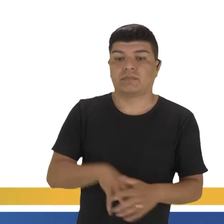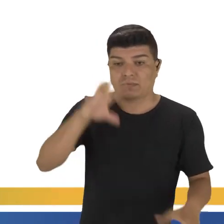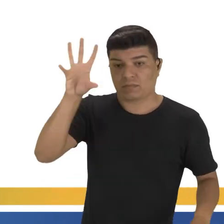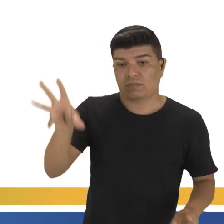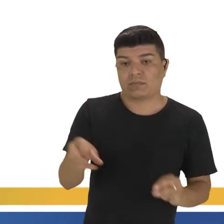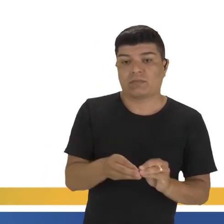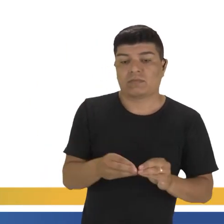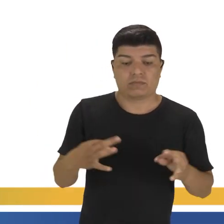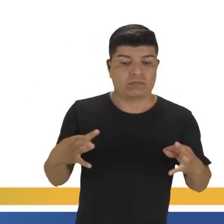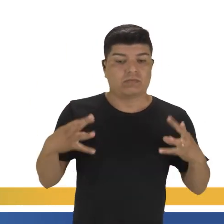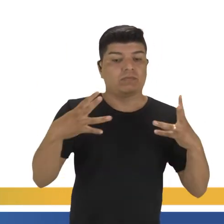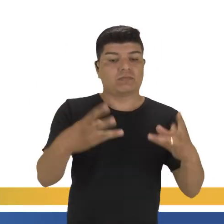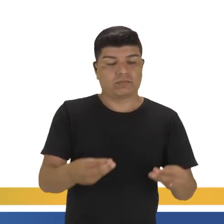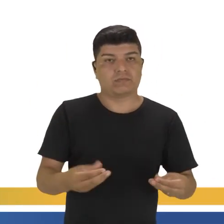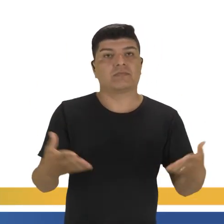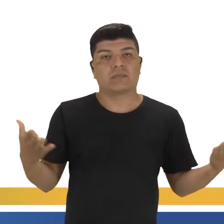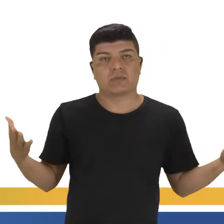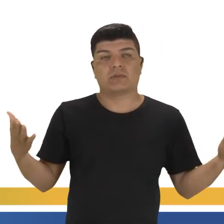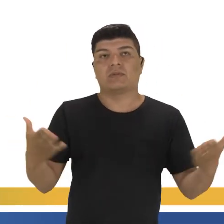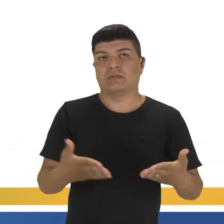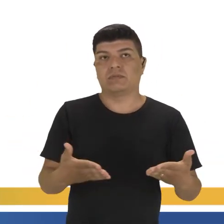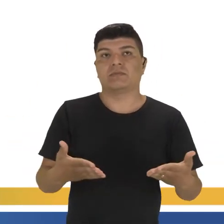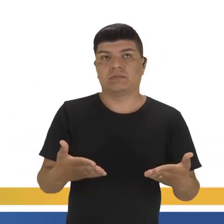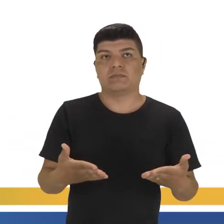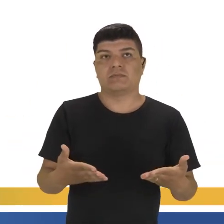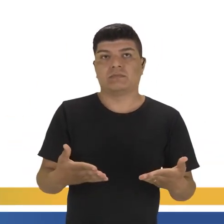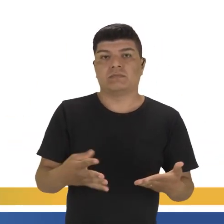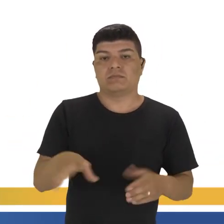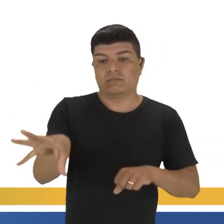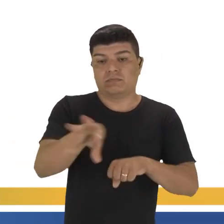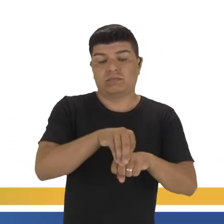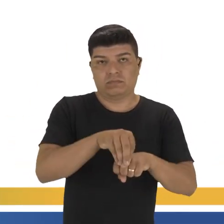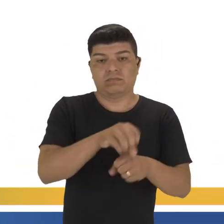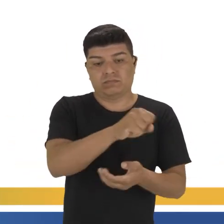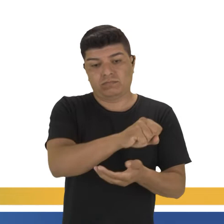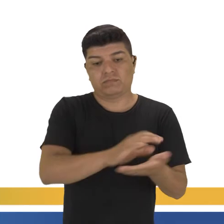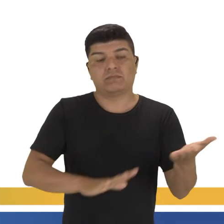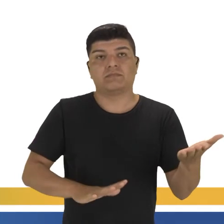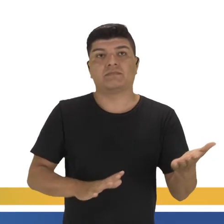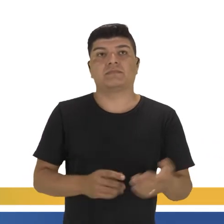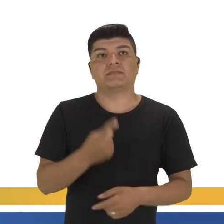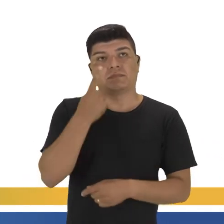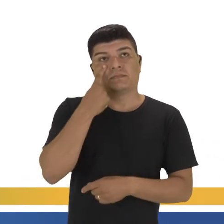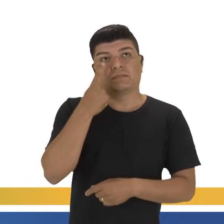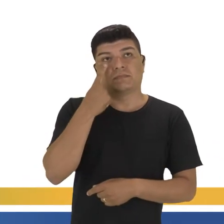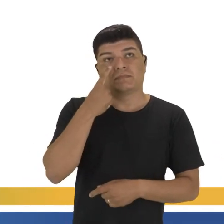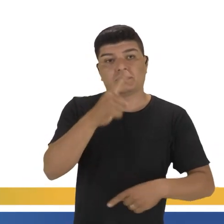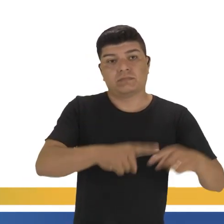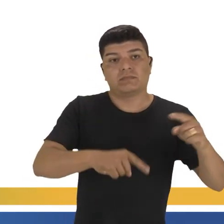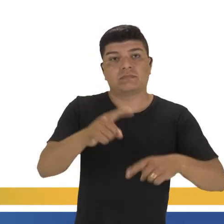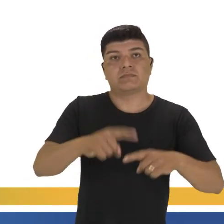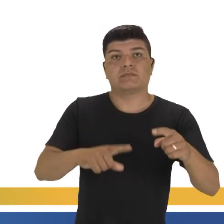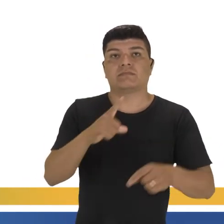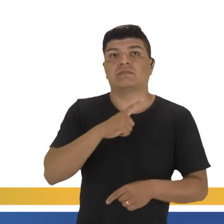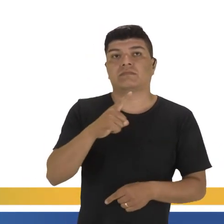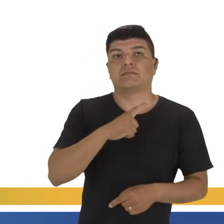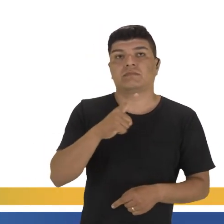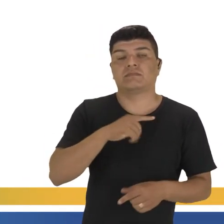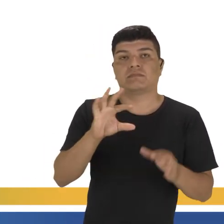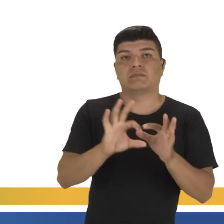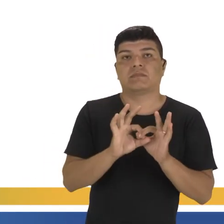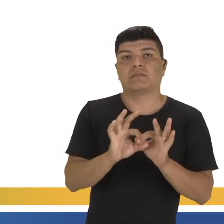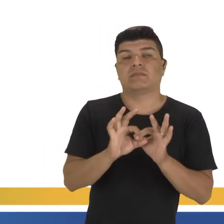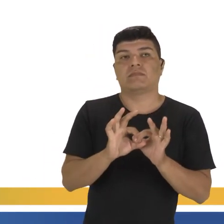Para resumirmos toda essa situação, nós vamos aplicar esse conhecimento no Exército Vermelho. Olha aí nosso materialzinho que